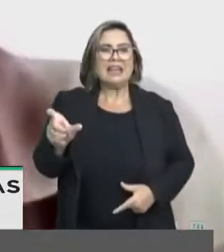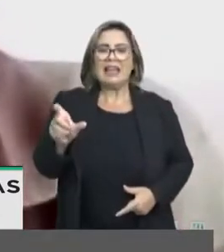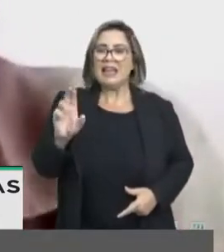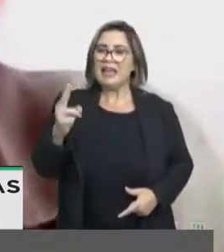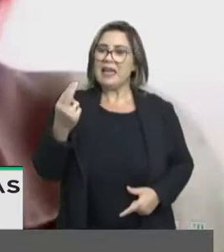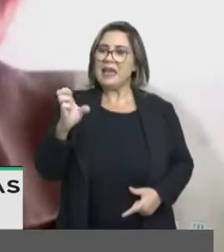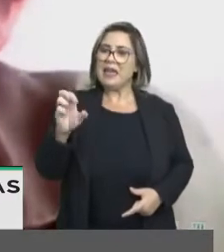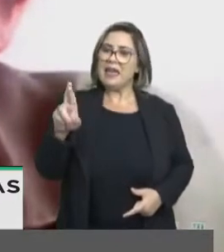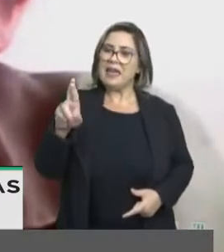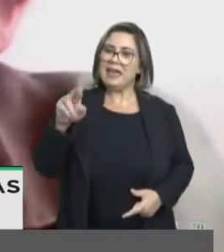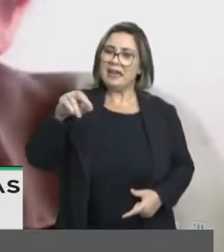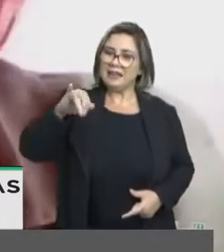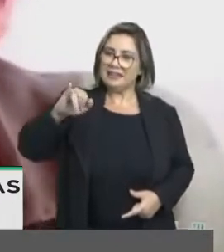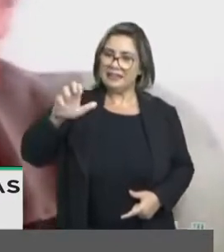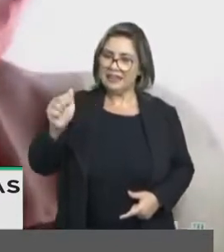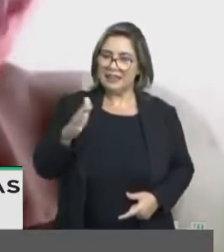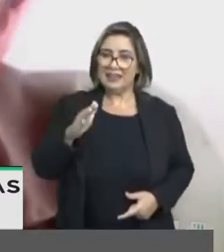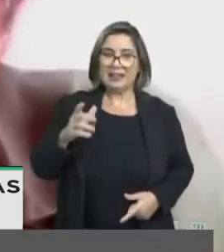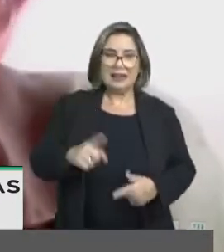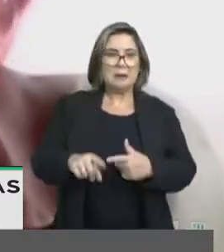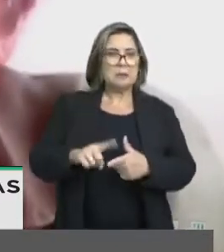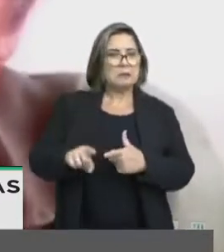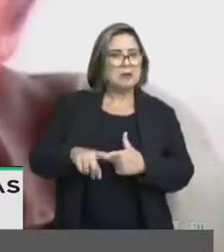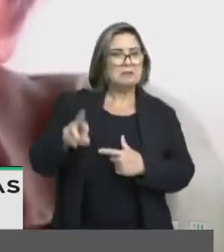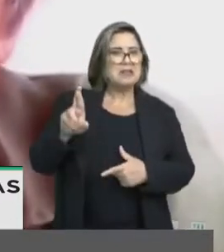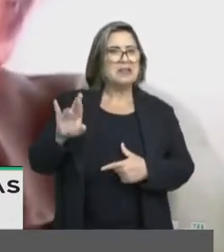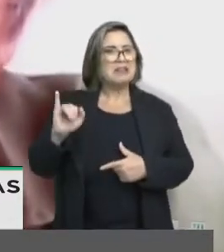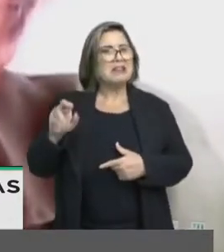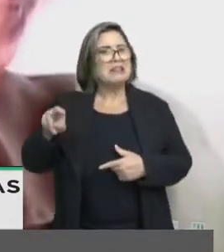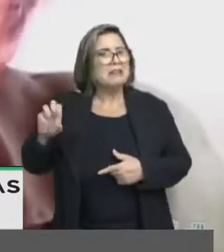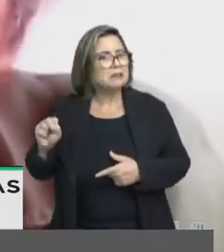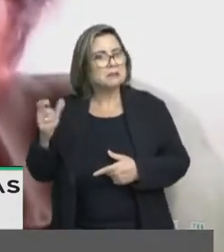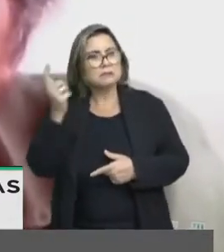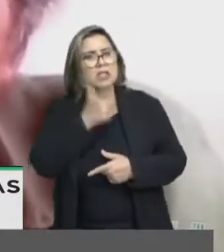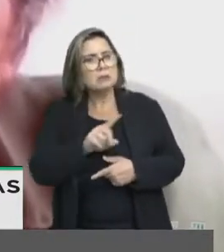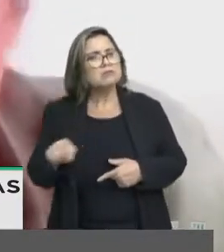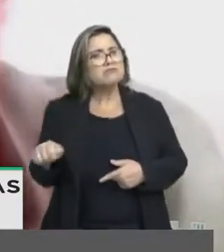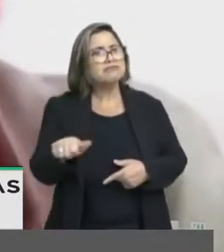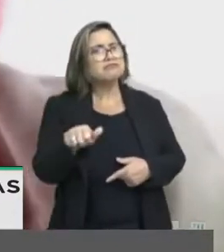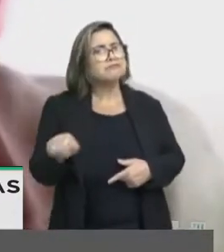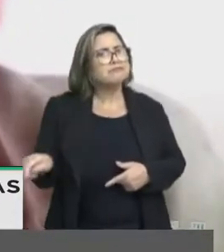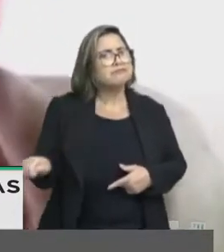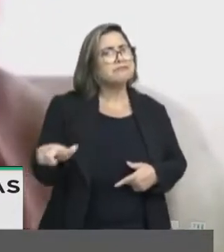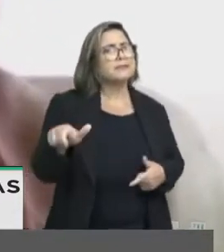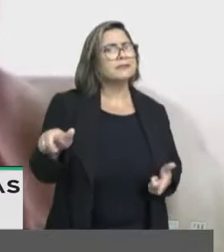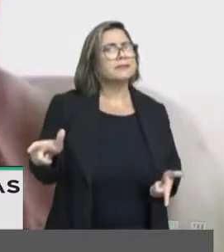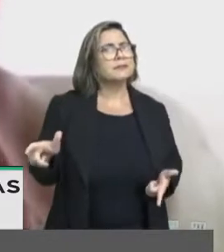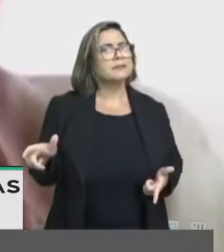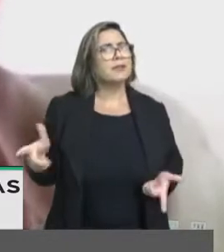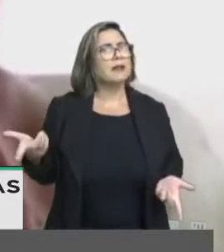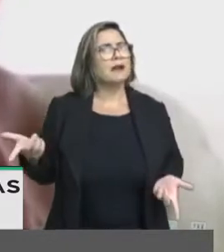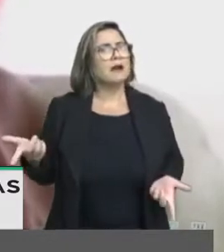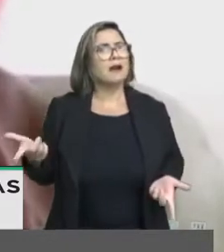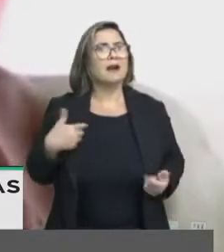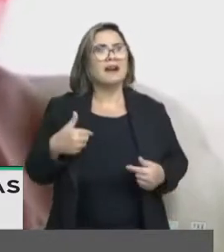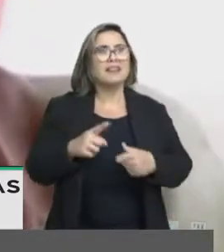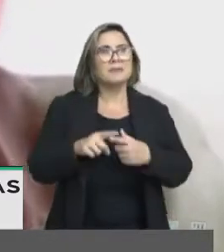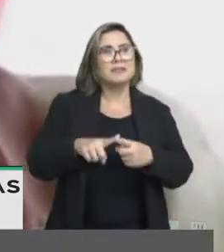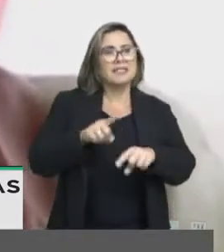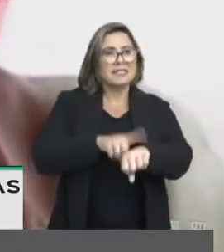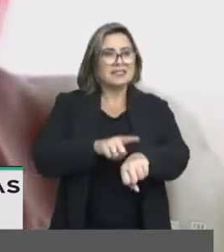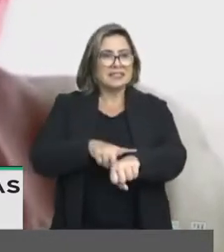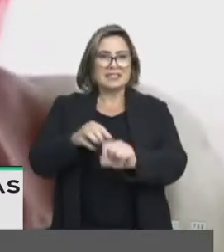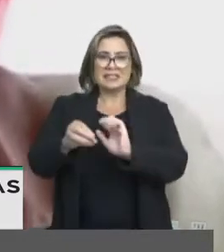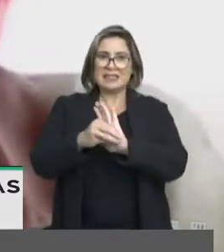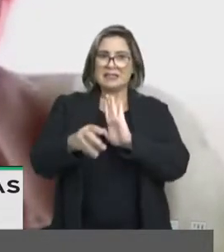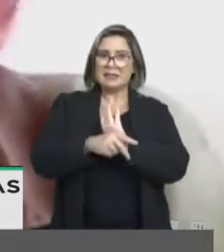tal, é que acabam tendo essa isenção. A medida provisória não falou sobre isso. Se esse é um problema, ele não é abordado ali na medida